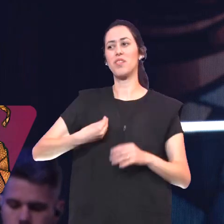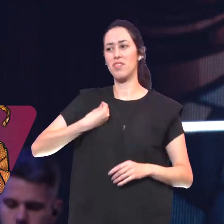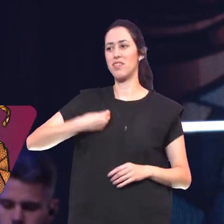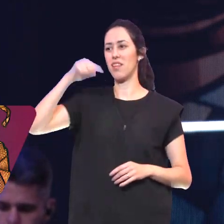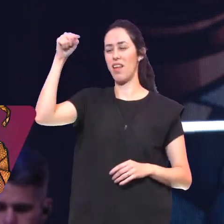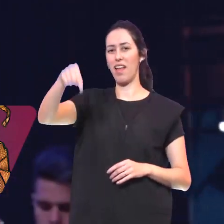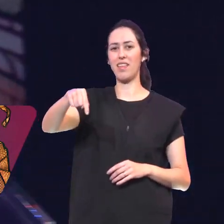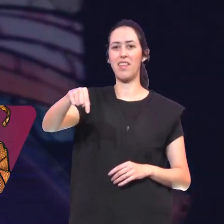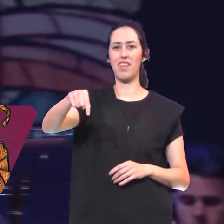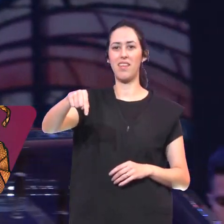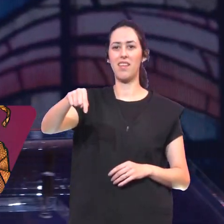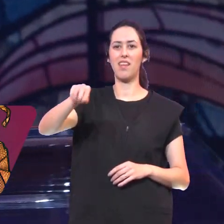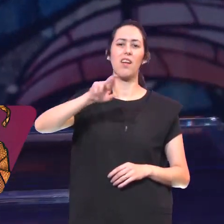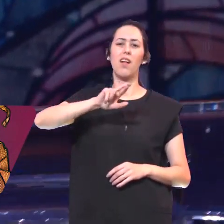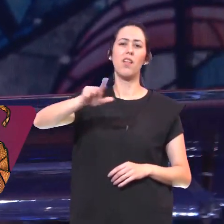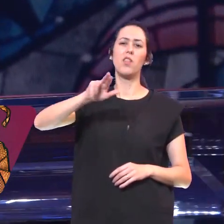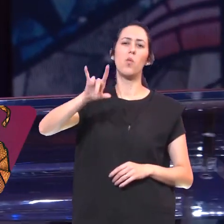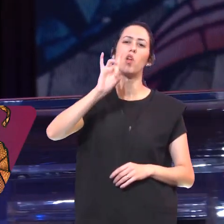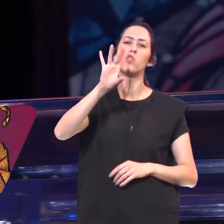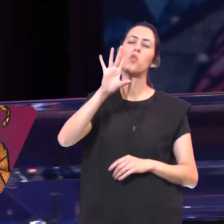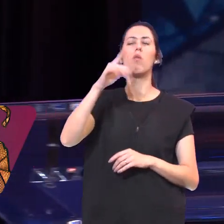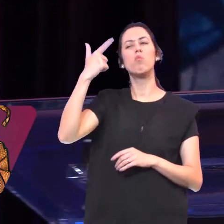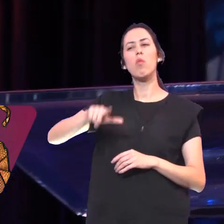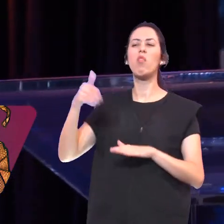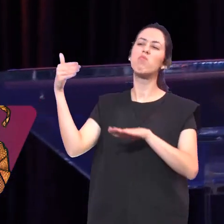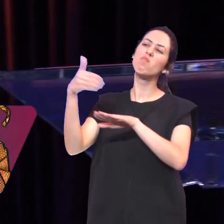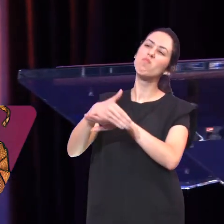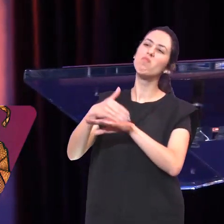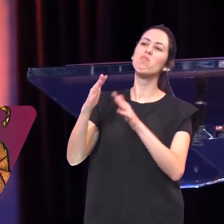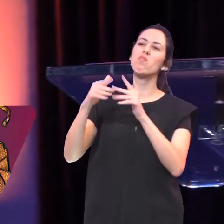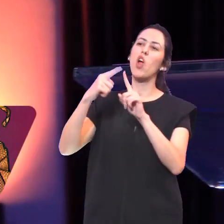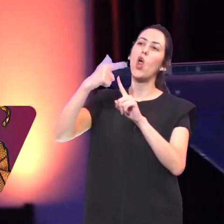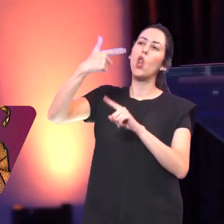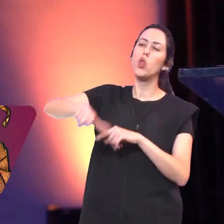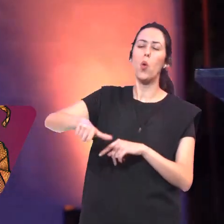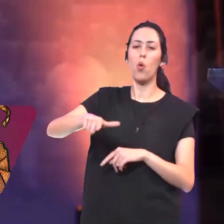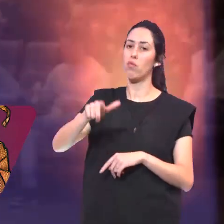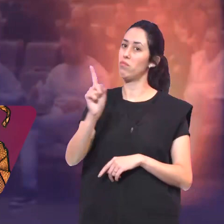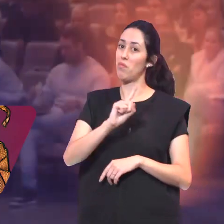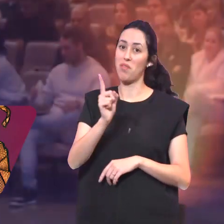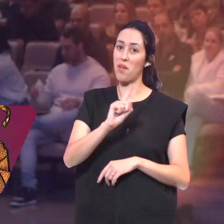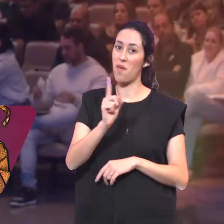Não é mais um encontro É ou encontro Porque Ele Está presente